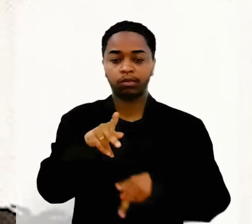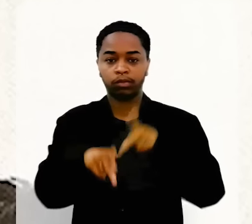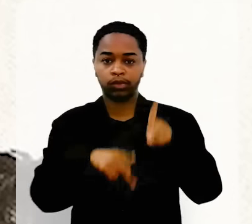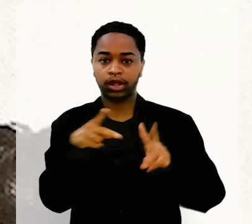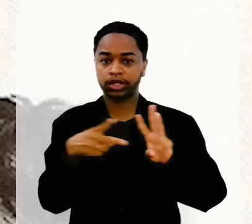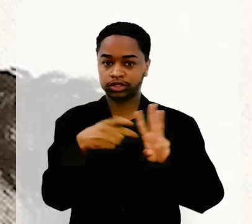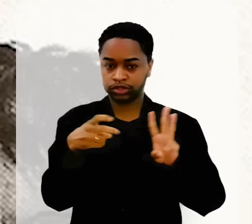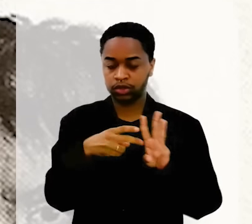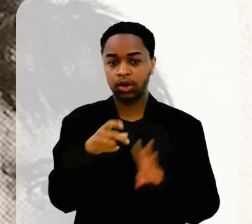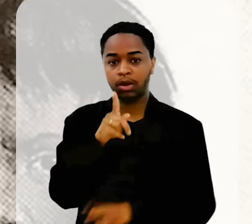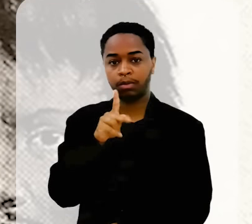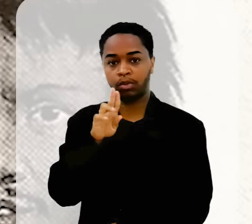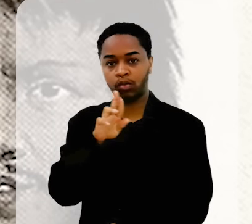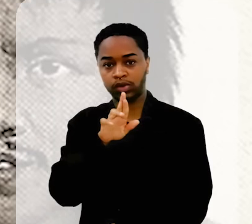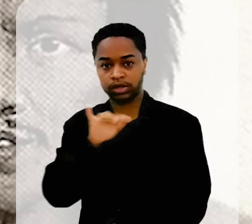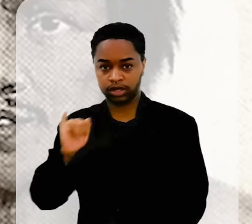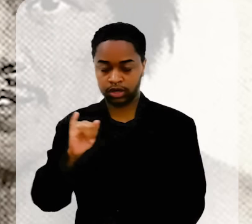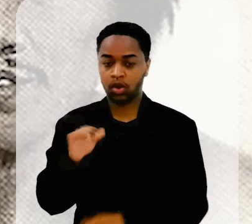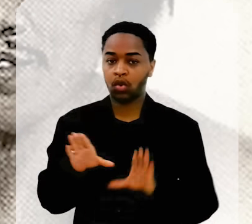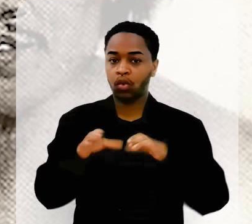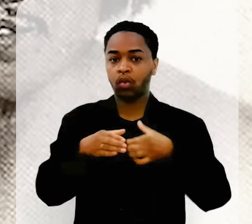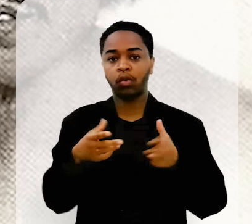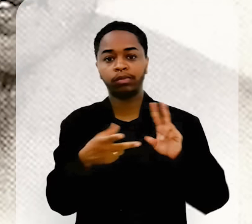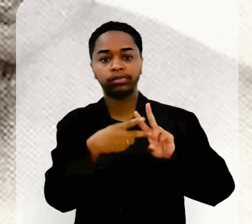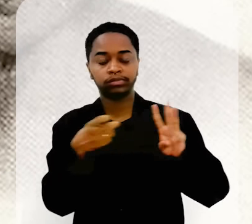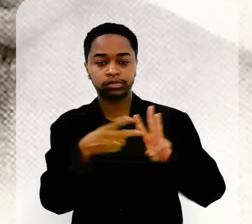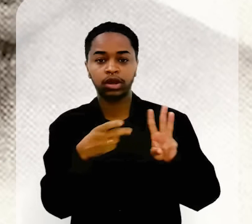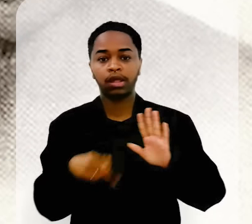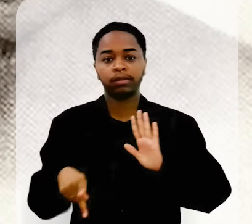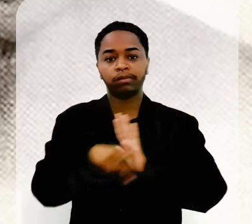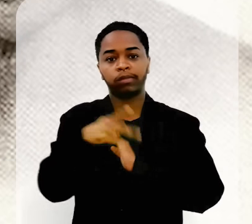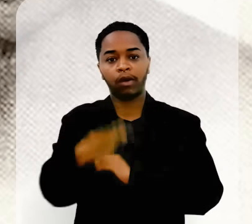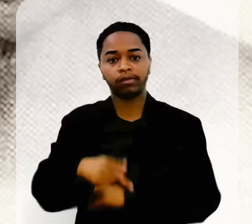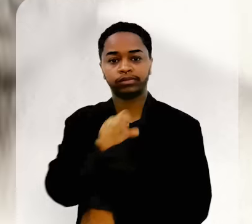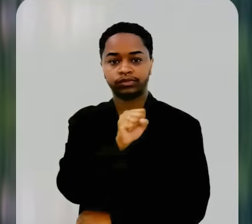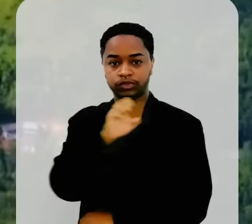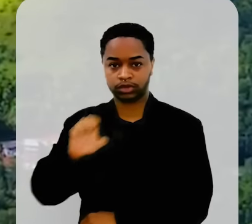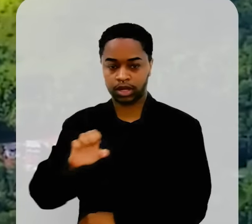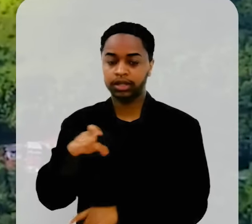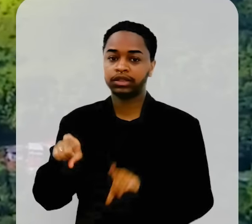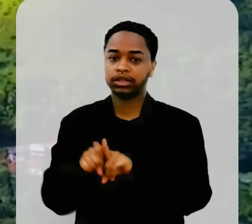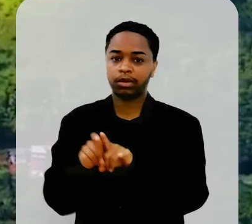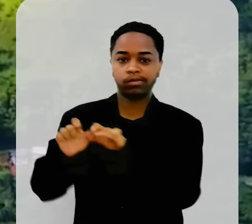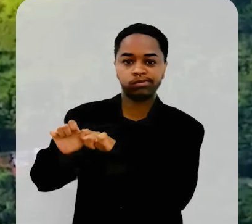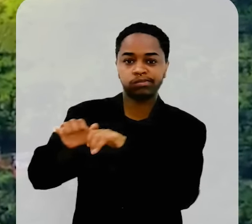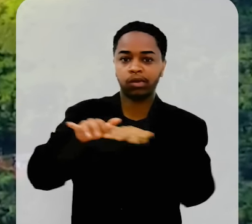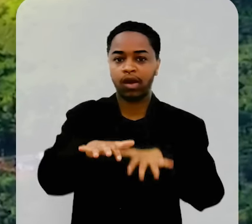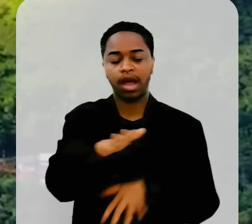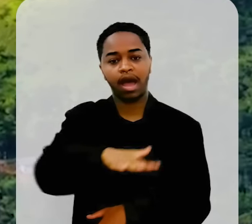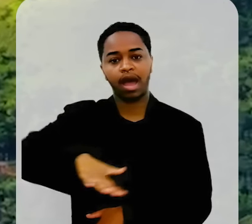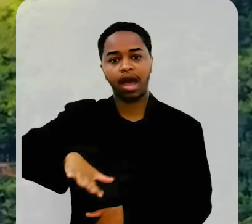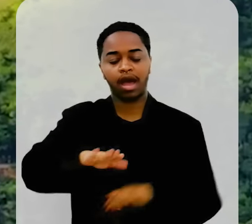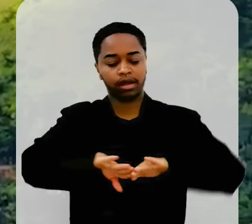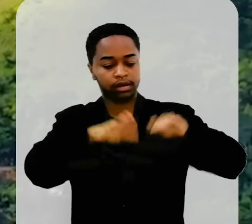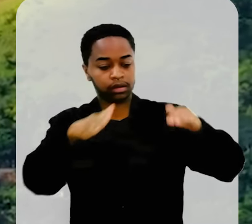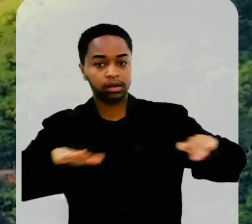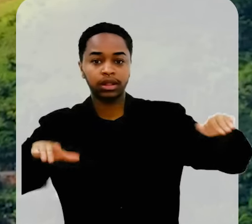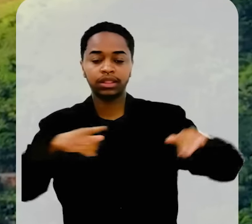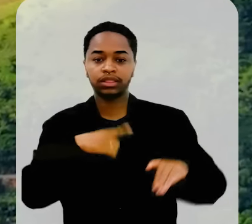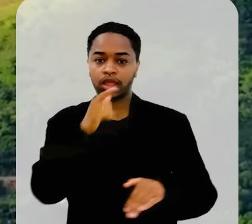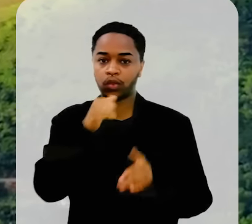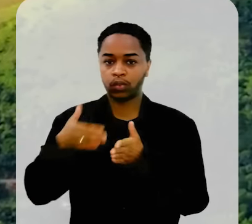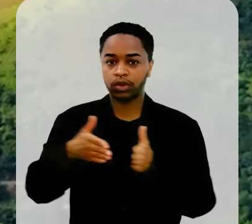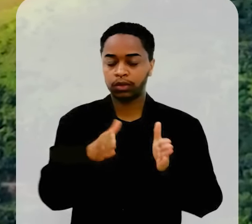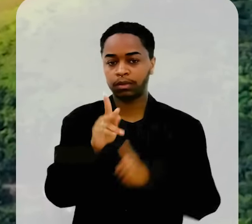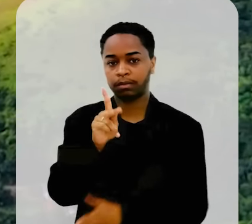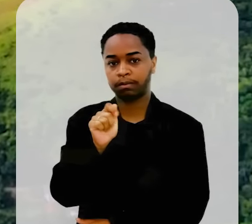índios Puri, indígenas originários do sudeste brasileiro, e que ocupavam toda a bacia banhada